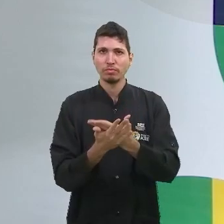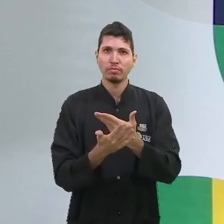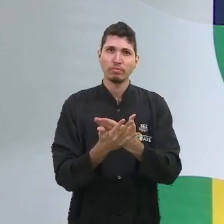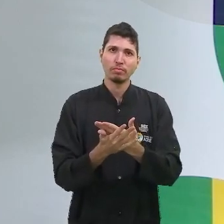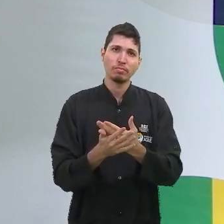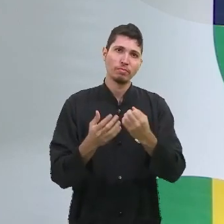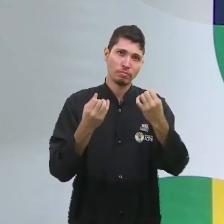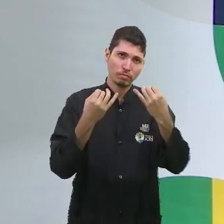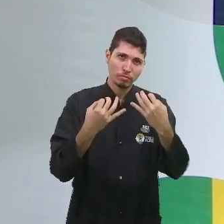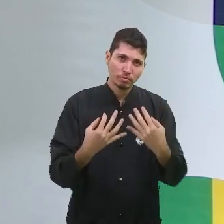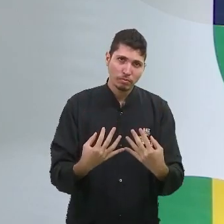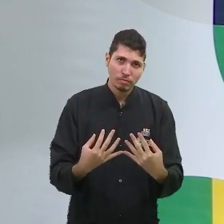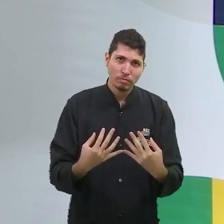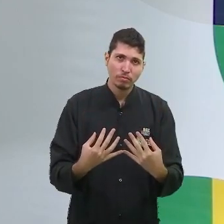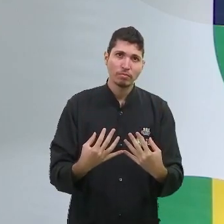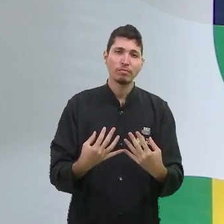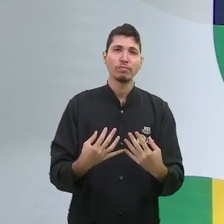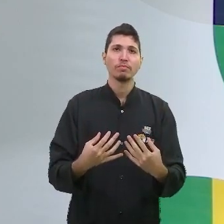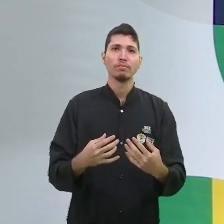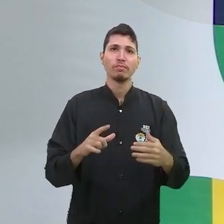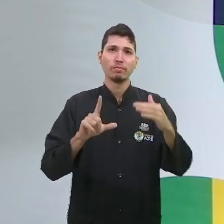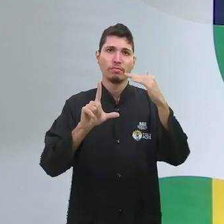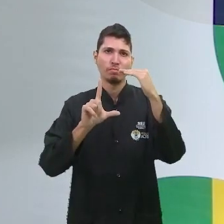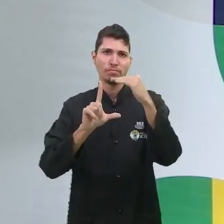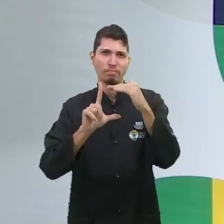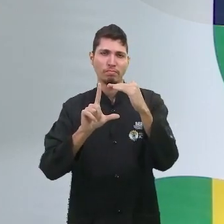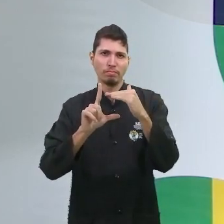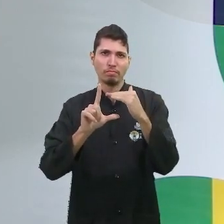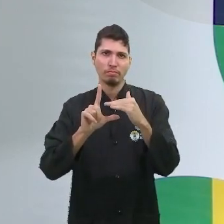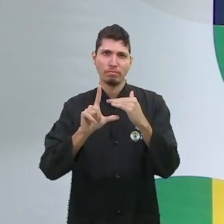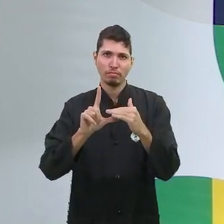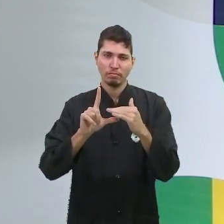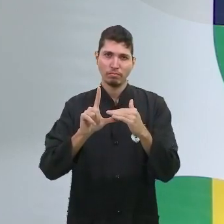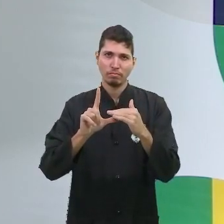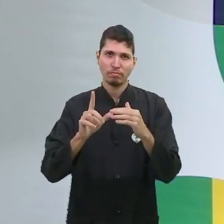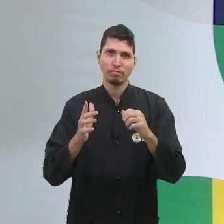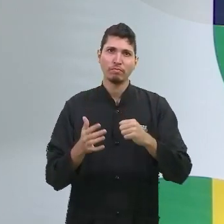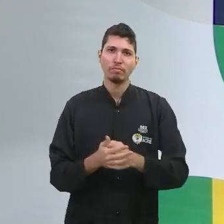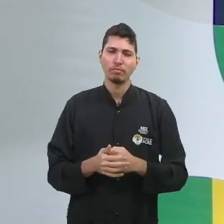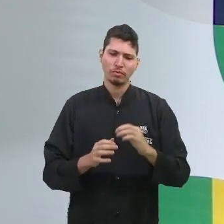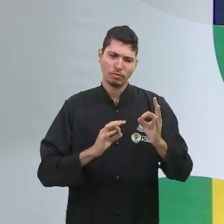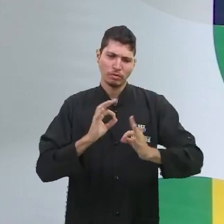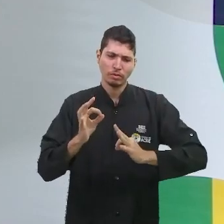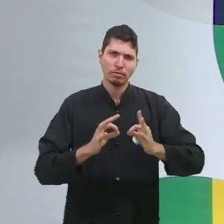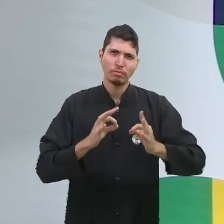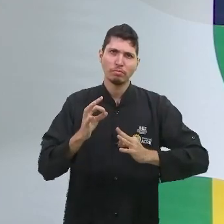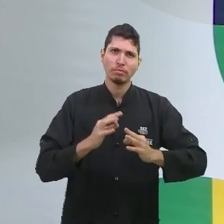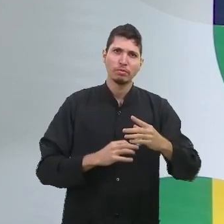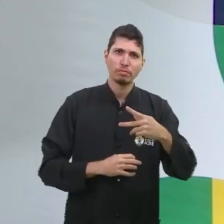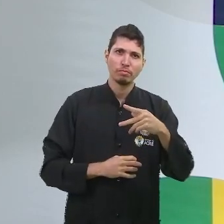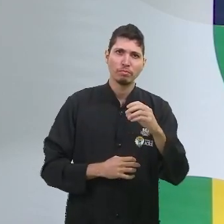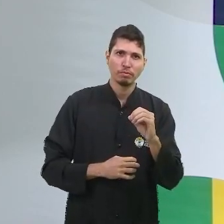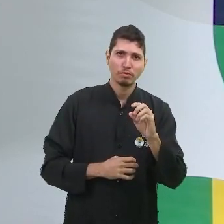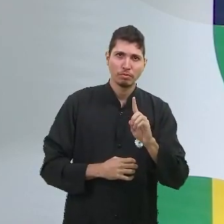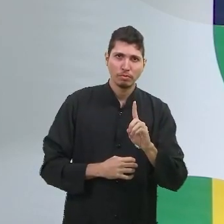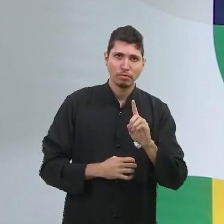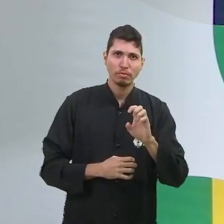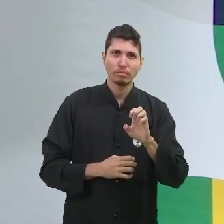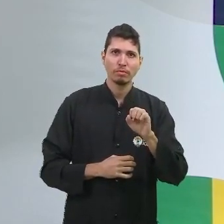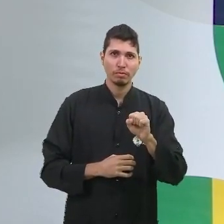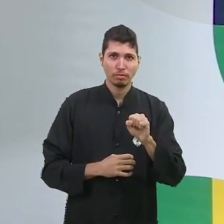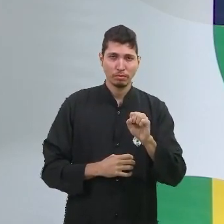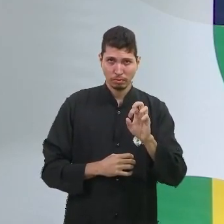as classes sociais, elas são definidas pelo poder aquisitivo. Então, eu não posso pensar que uma pessoa de